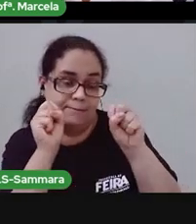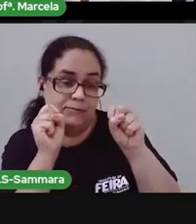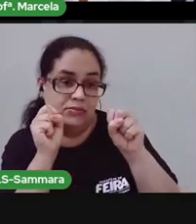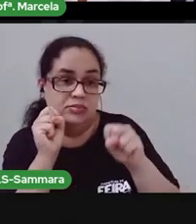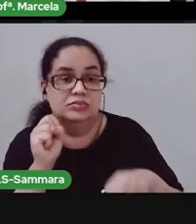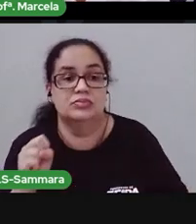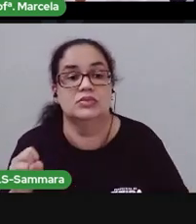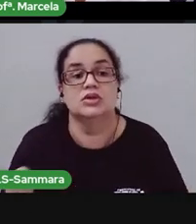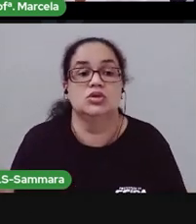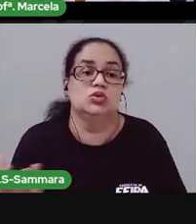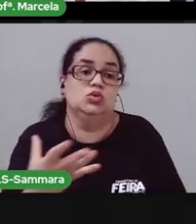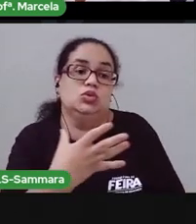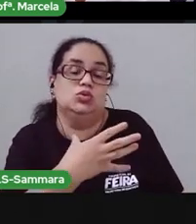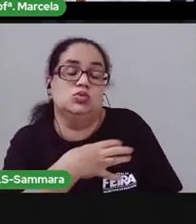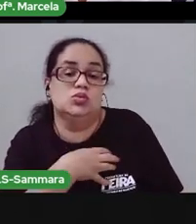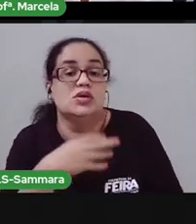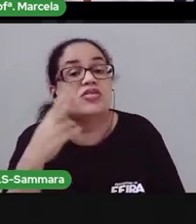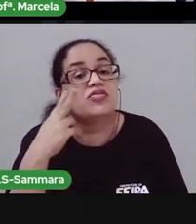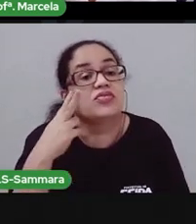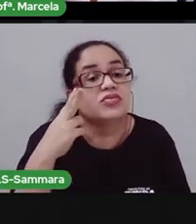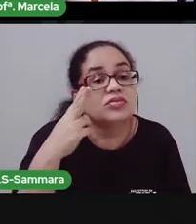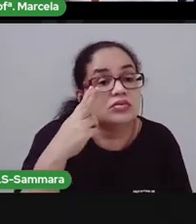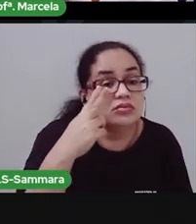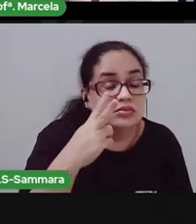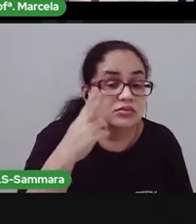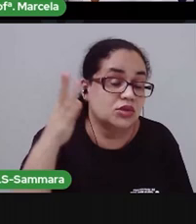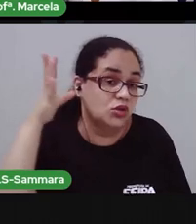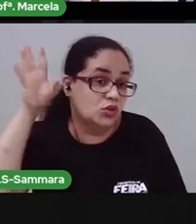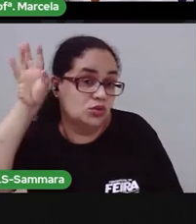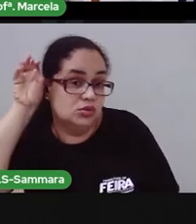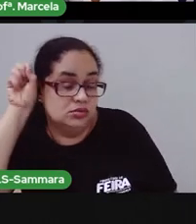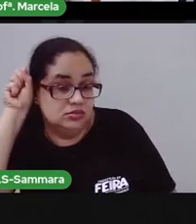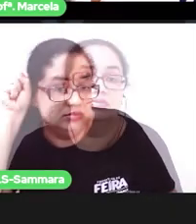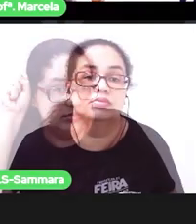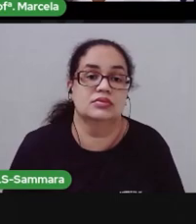do sentido da visão e da audição.